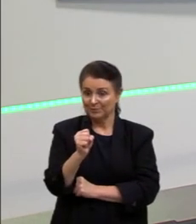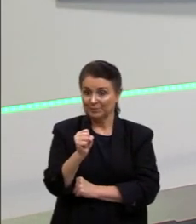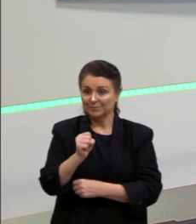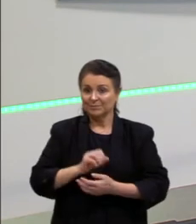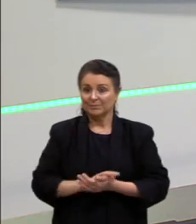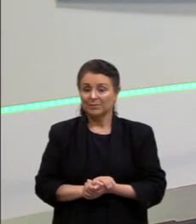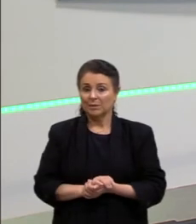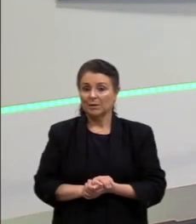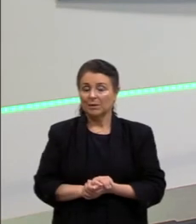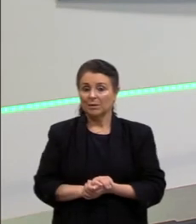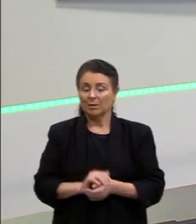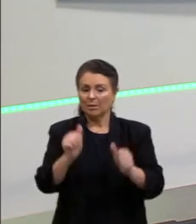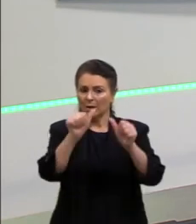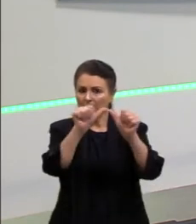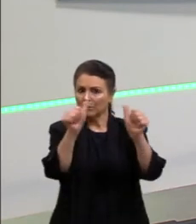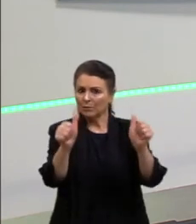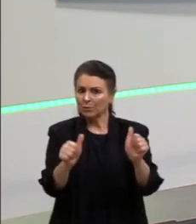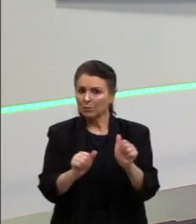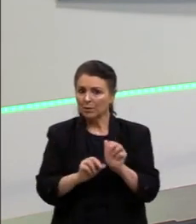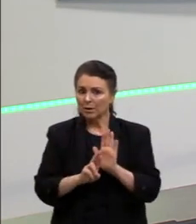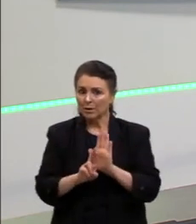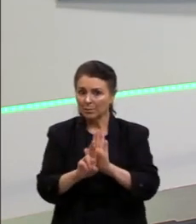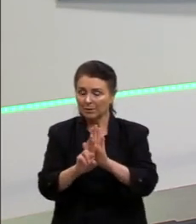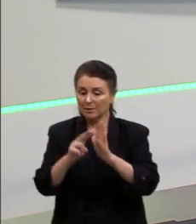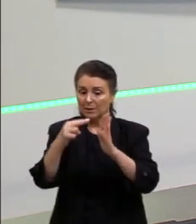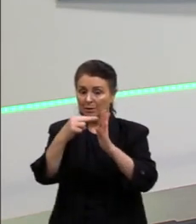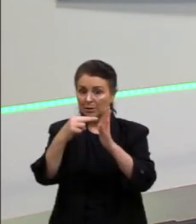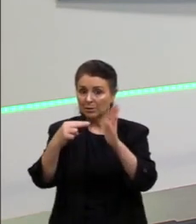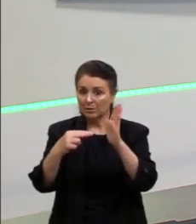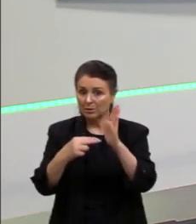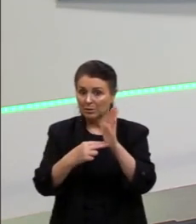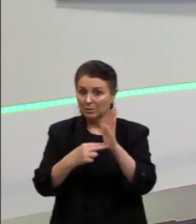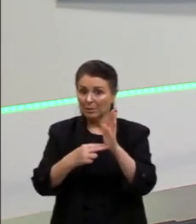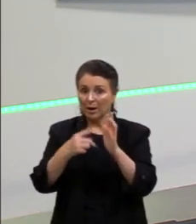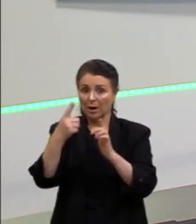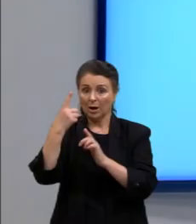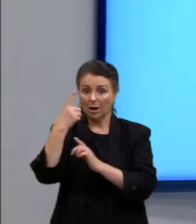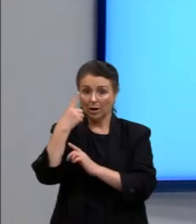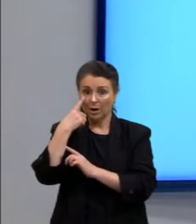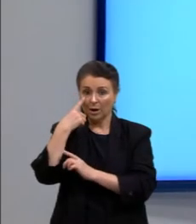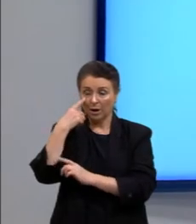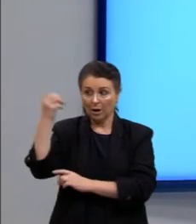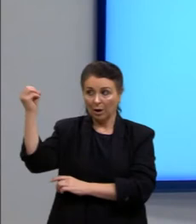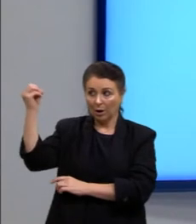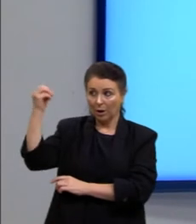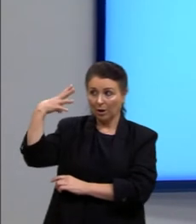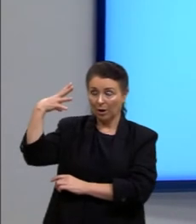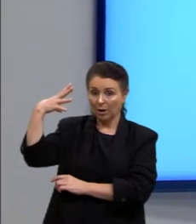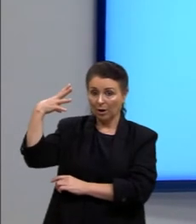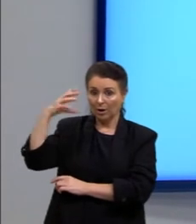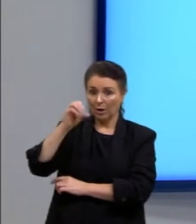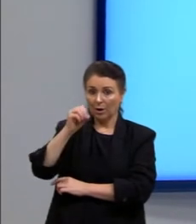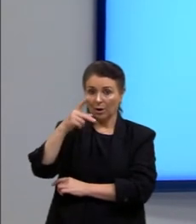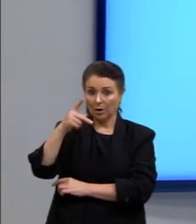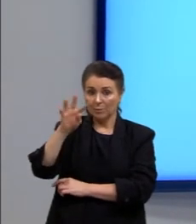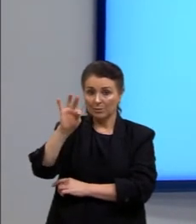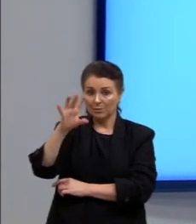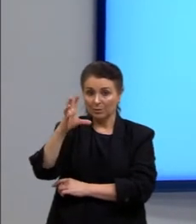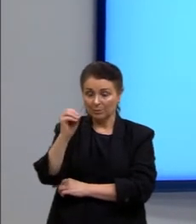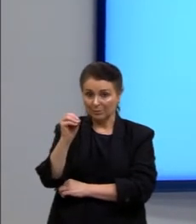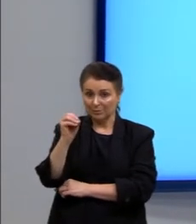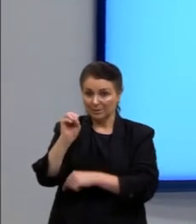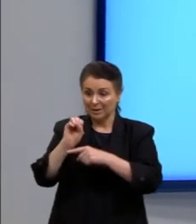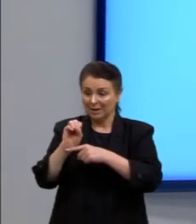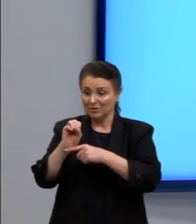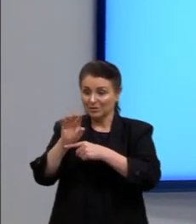A figura representa um prisma óptico. A gente falou no efeito de dispersão na nossa última aula e também falamos há pouco tempo.